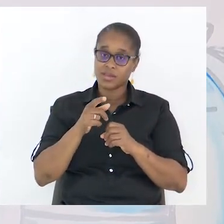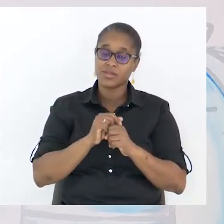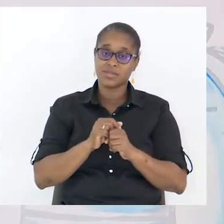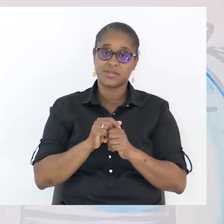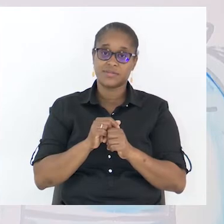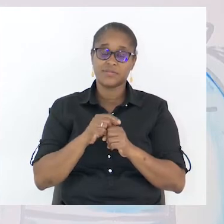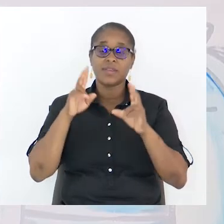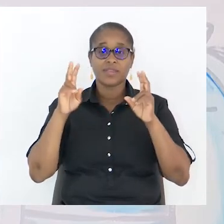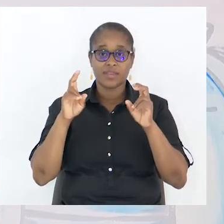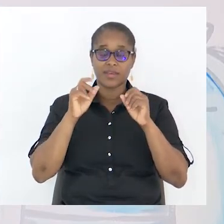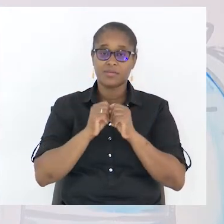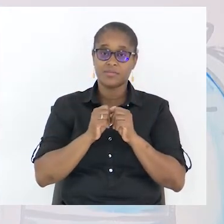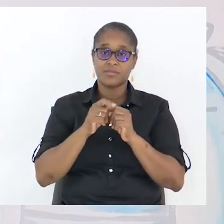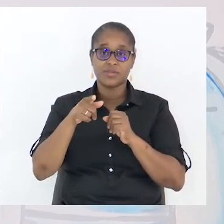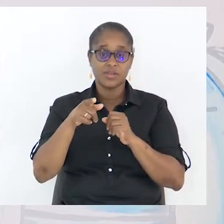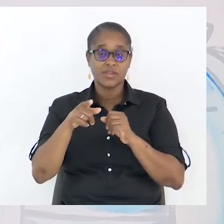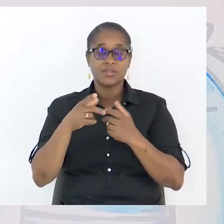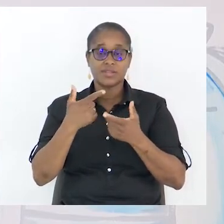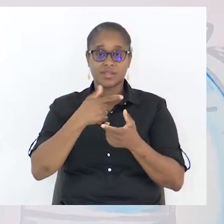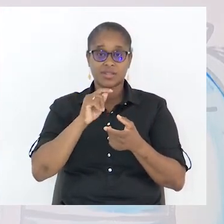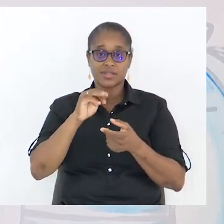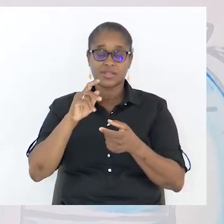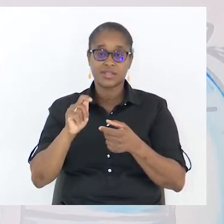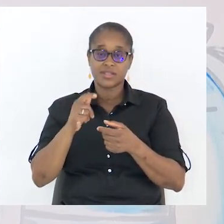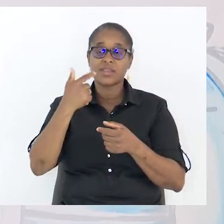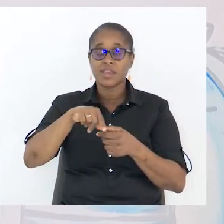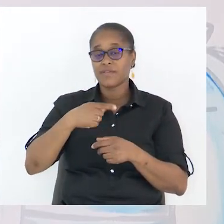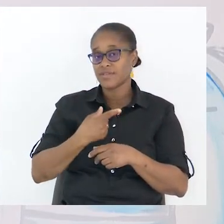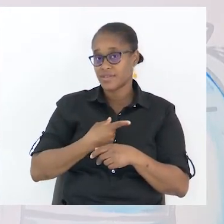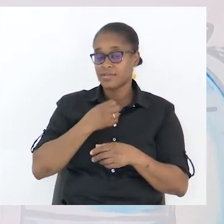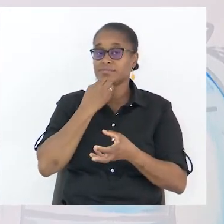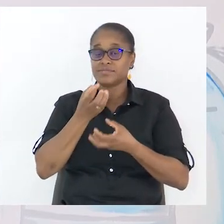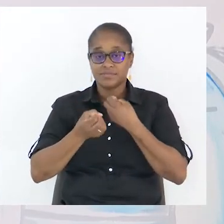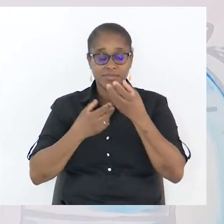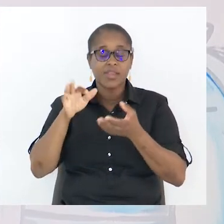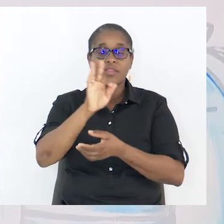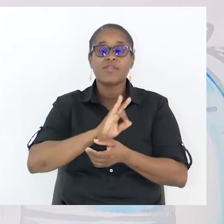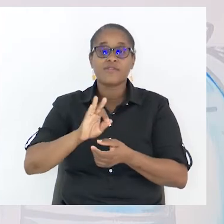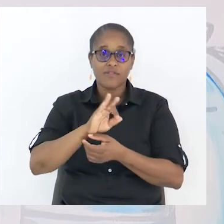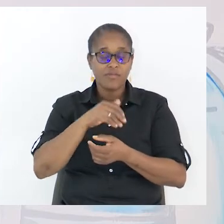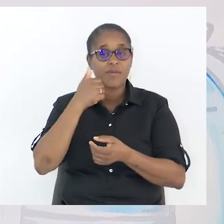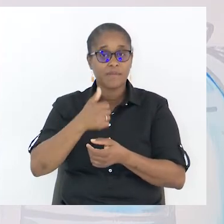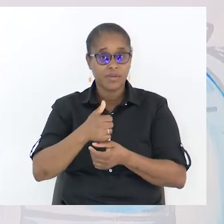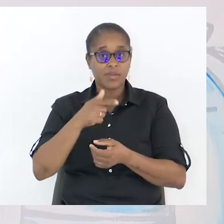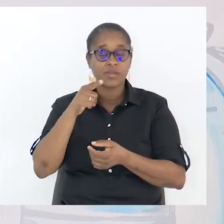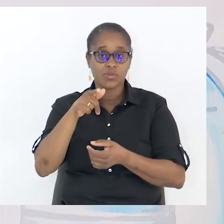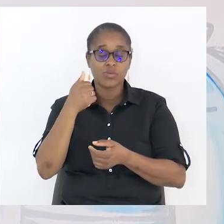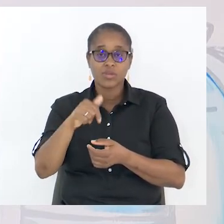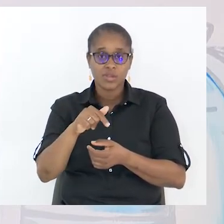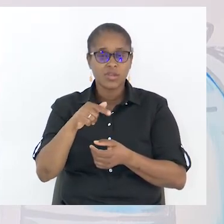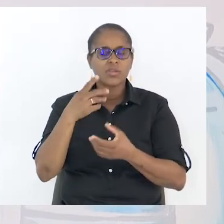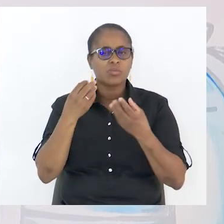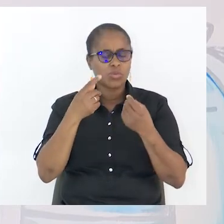Esse tema, ou essa tese, deve ser argumentada de forma convincente. Tu tens de dominar muito